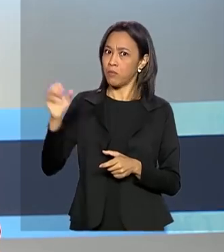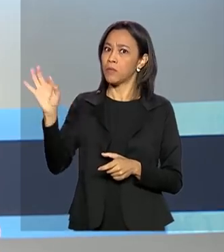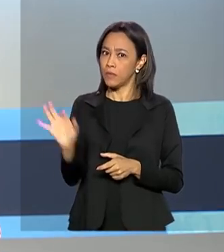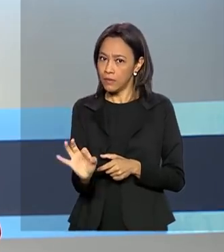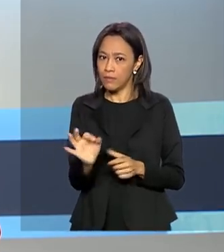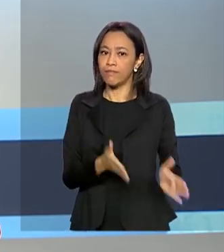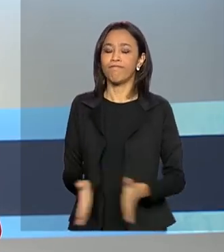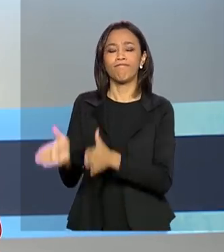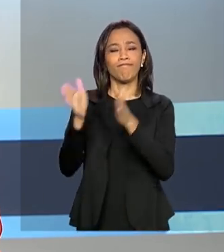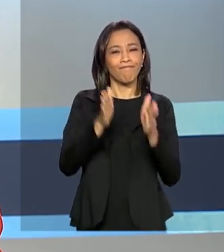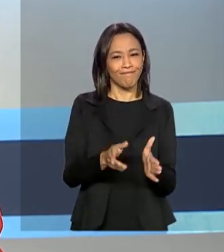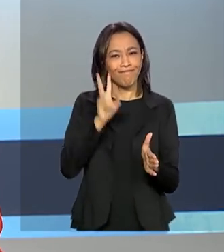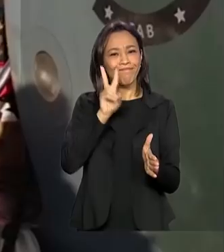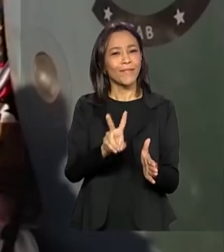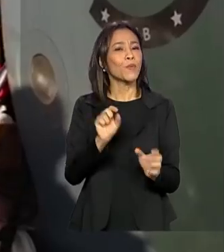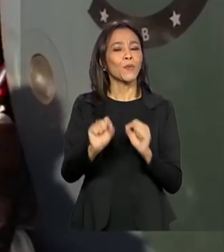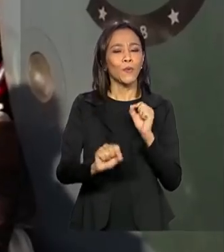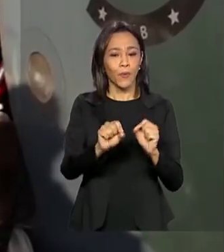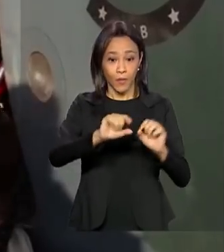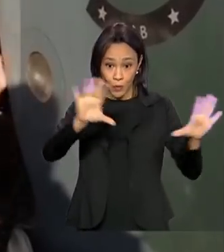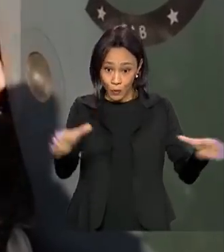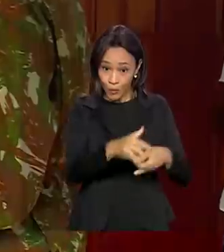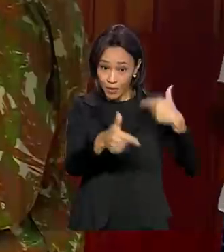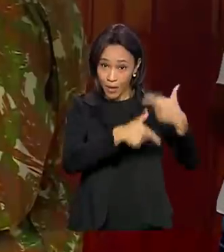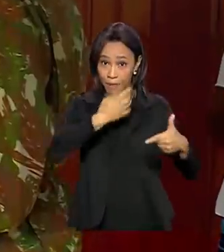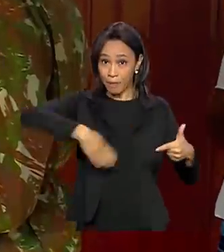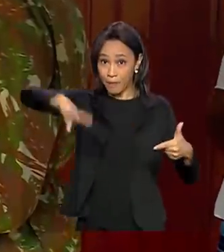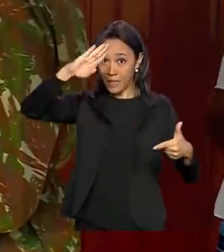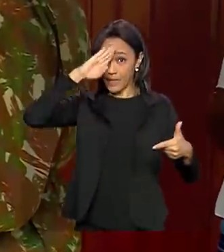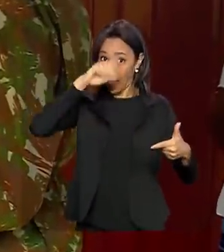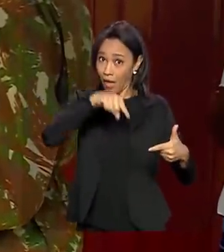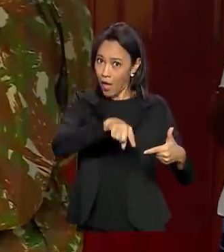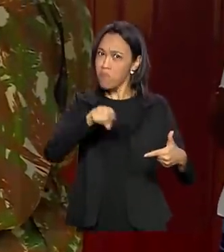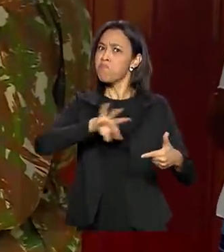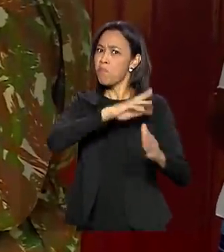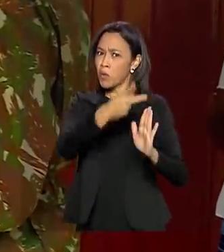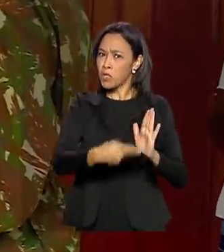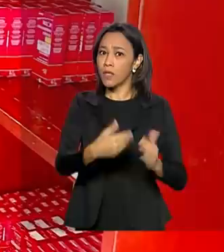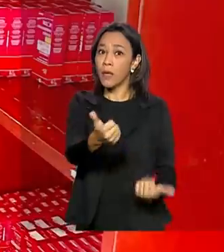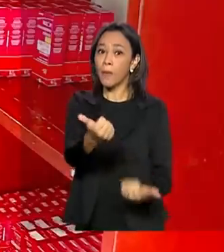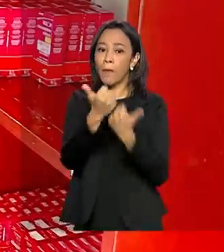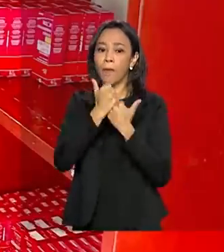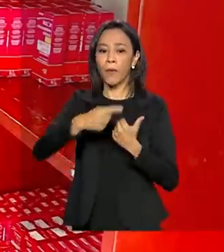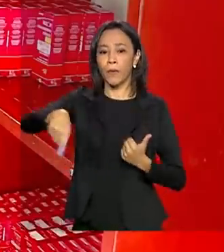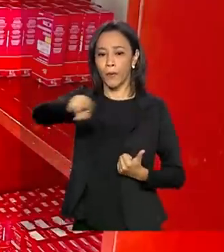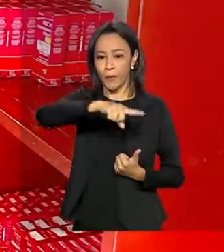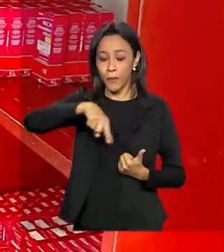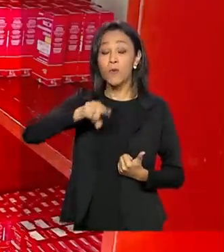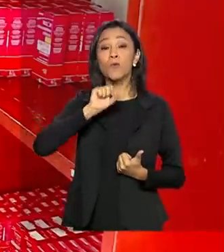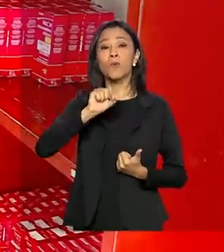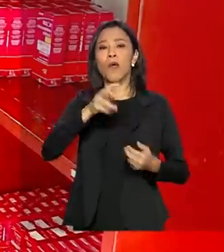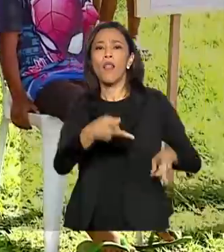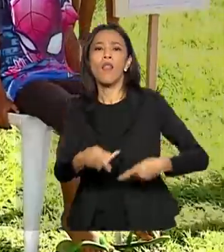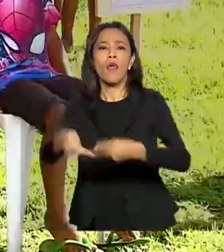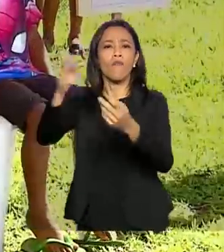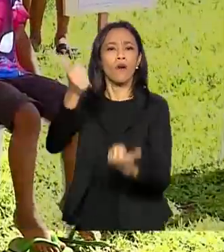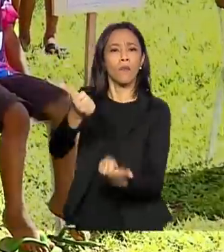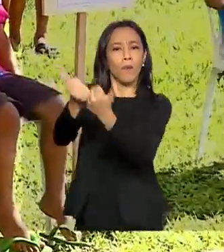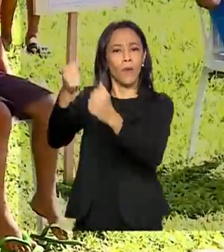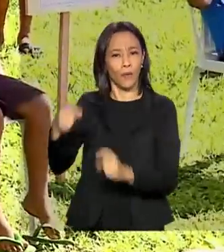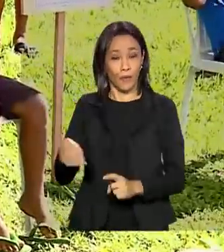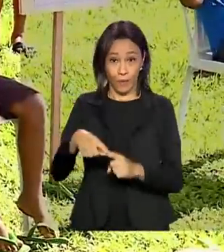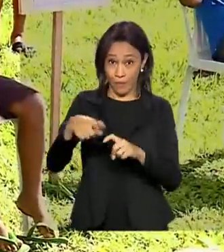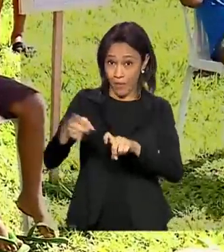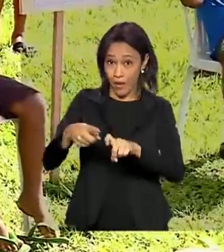E veja também, Missão Chavante, projeto que conta com apoio de militares, leva assistência médica e